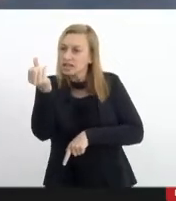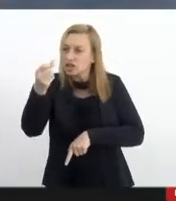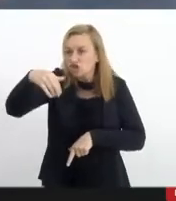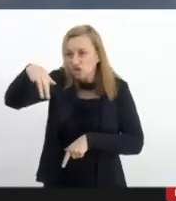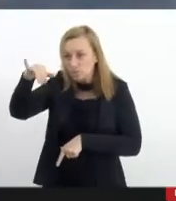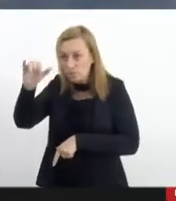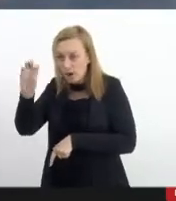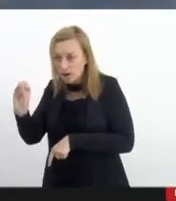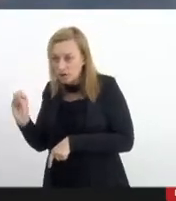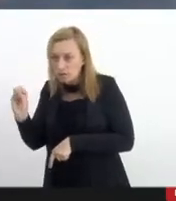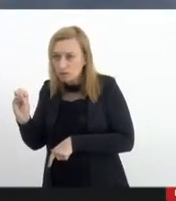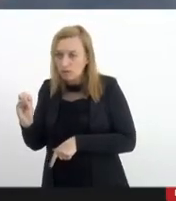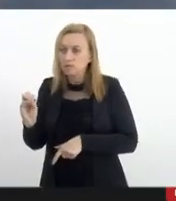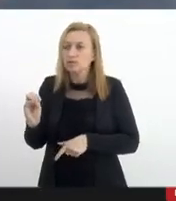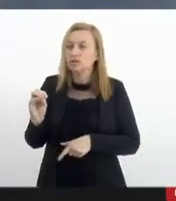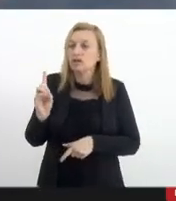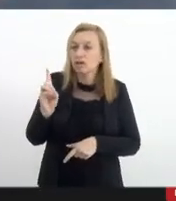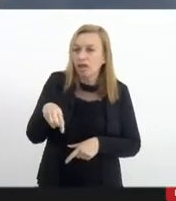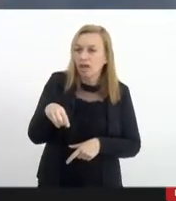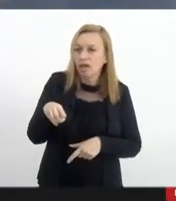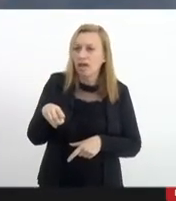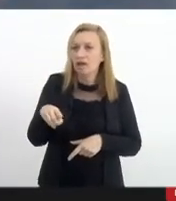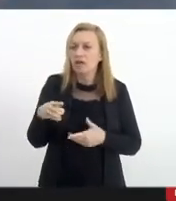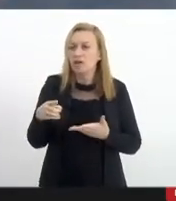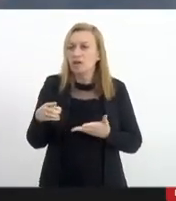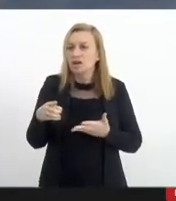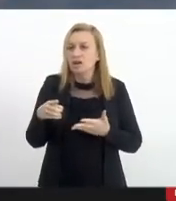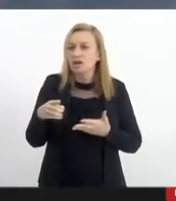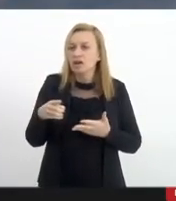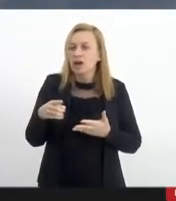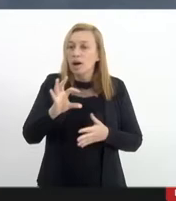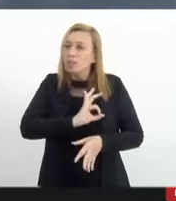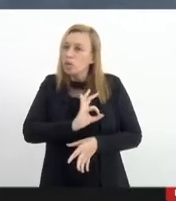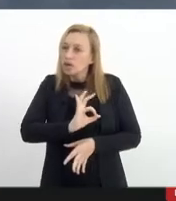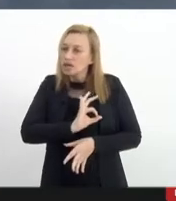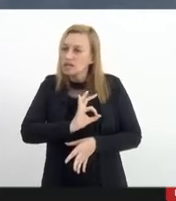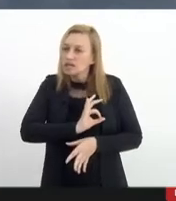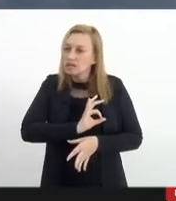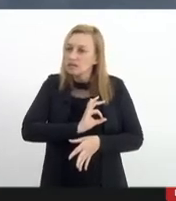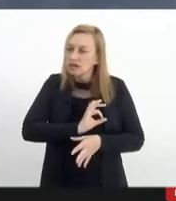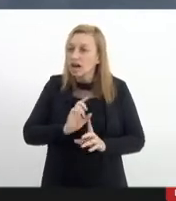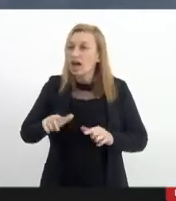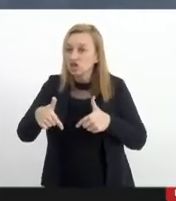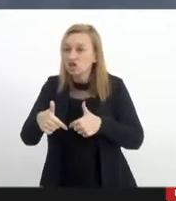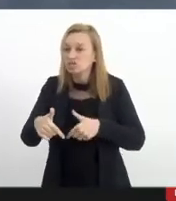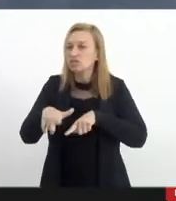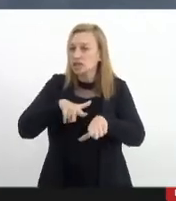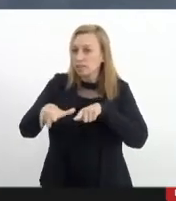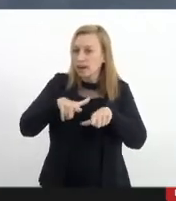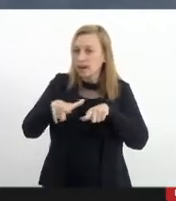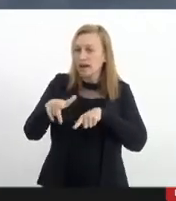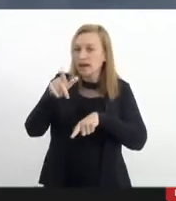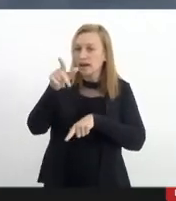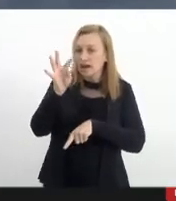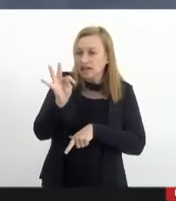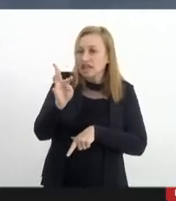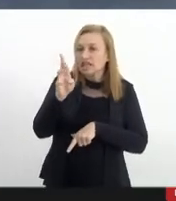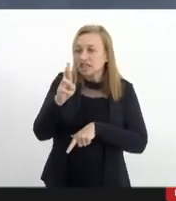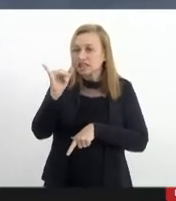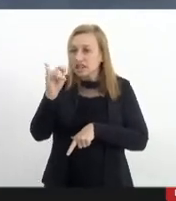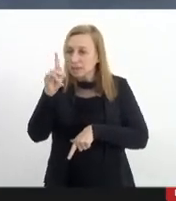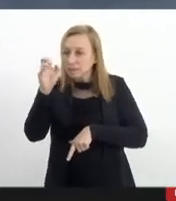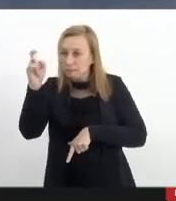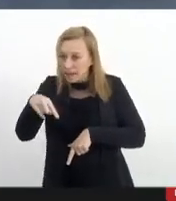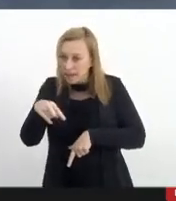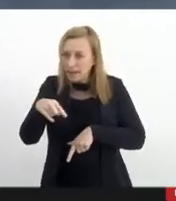esse tripé que a Civil vem trazendo e trabalhando, o tripé da inteligência,